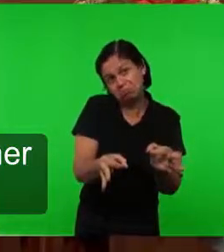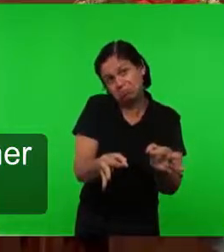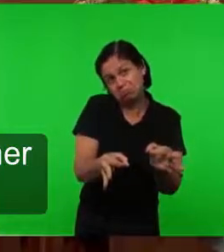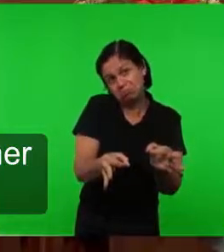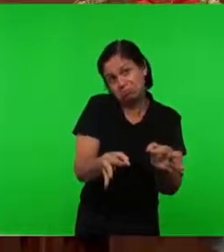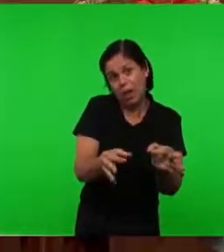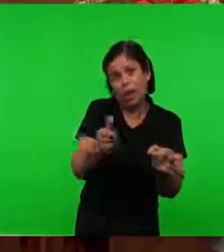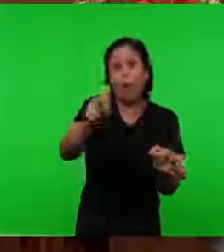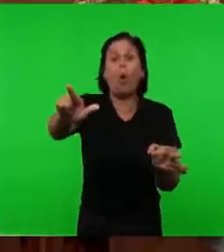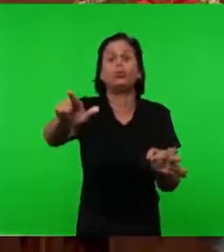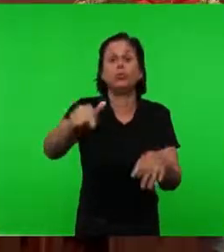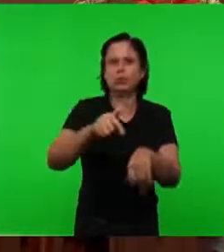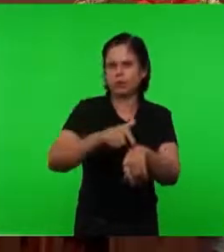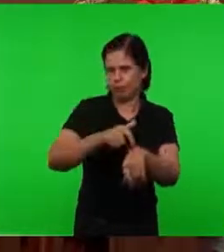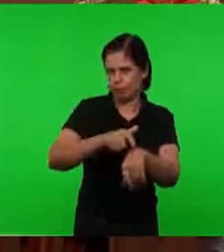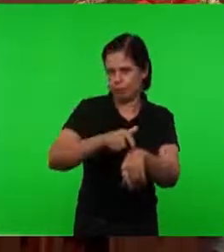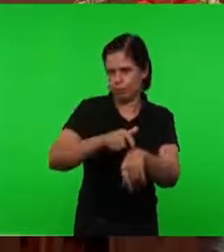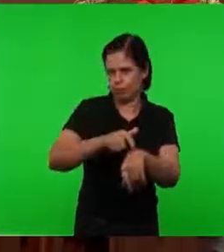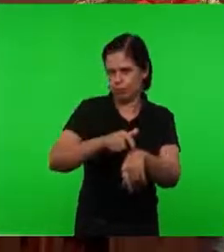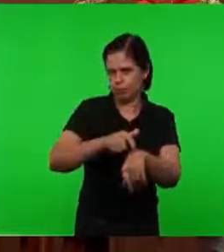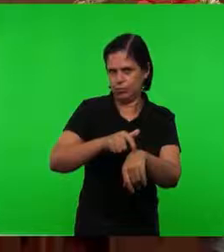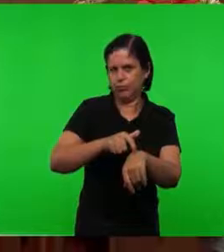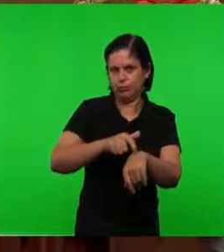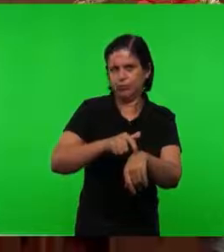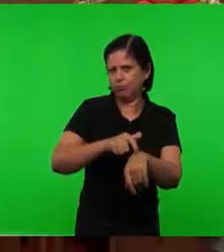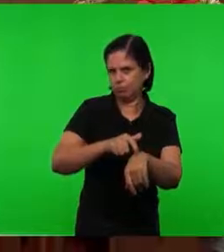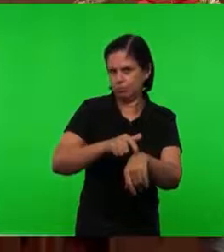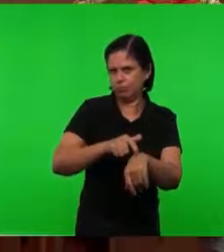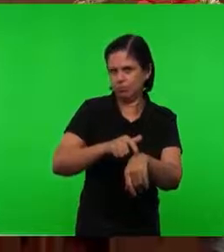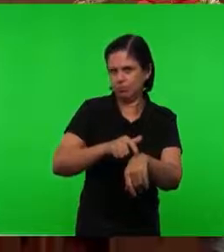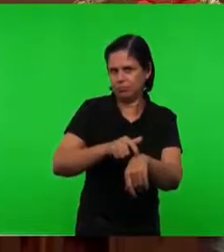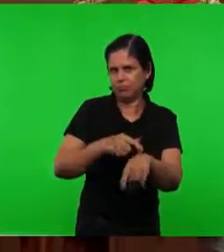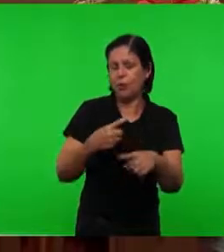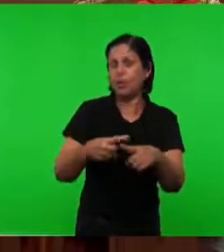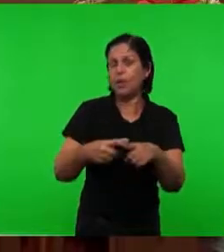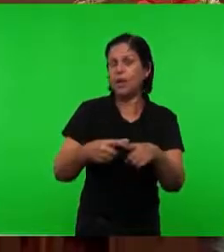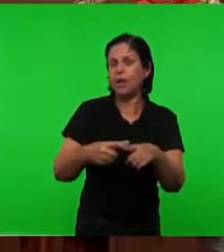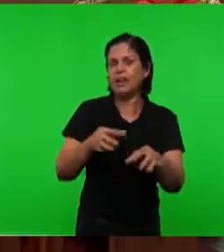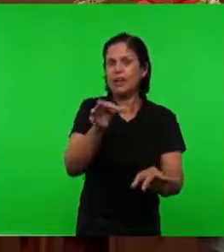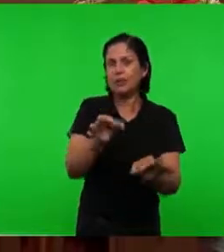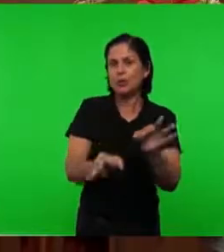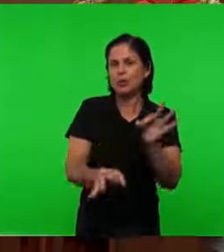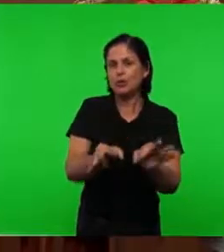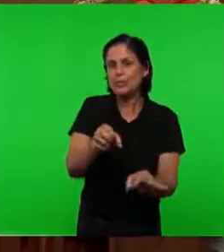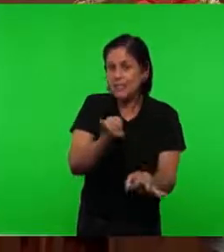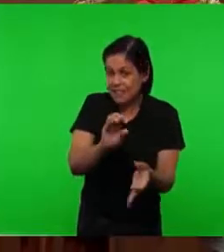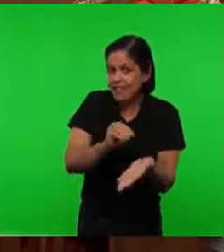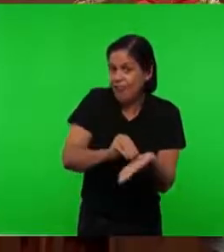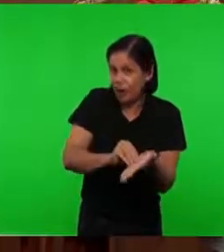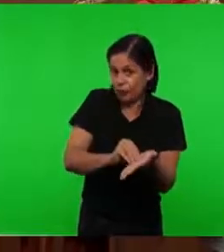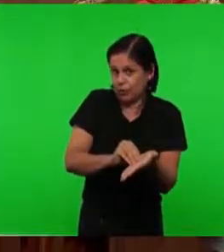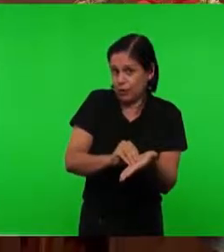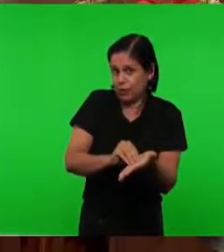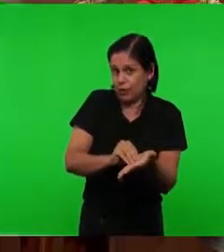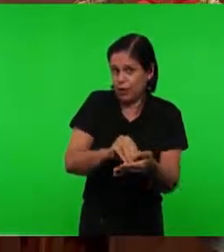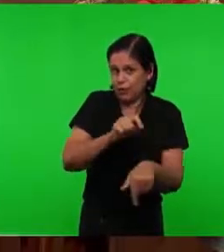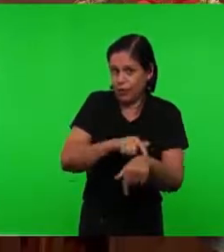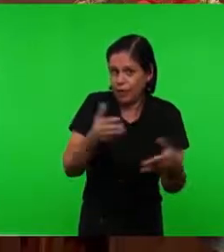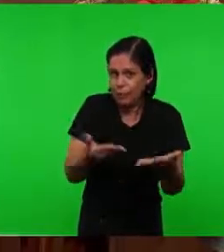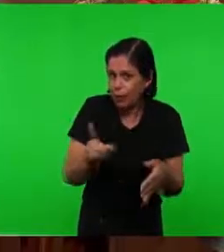Outro tempo Embora Que Esses juízos Não encerram